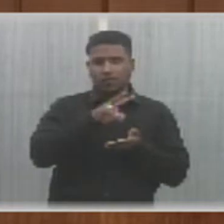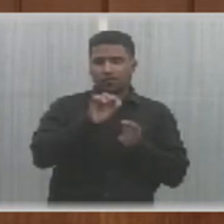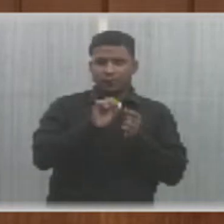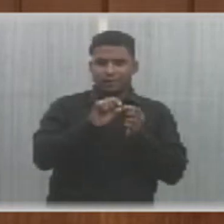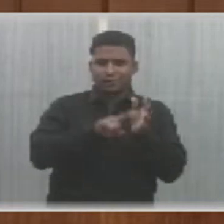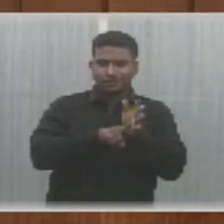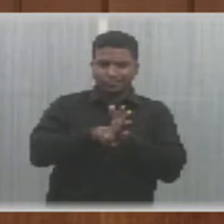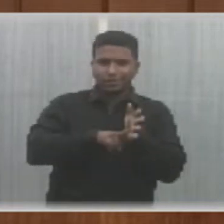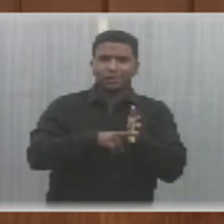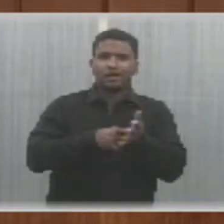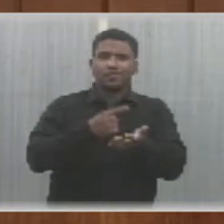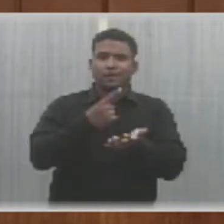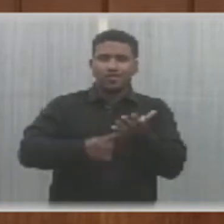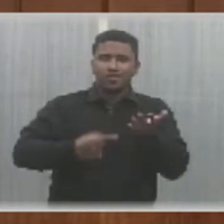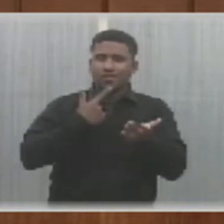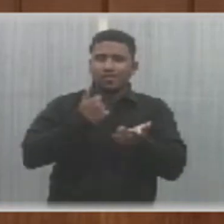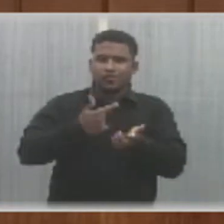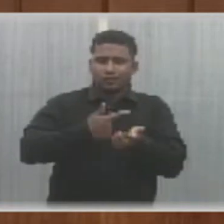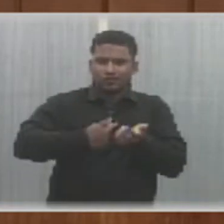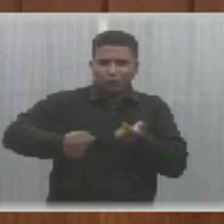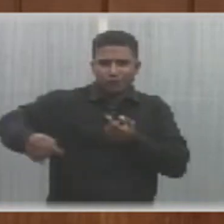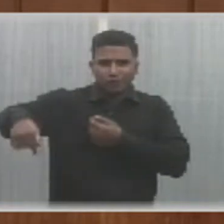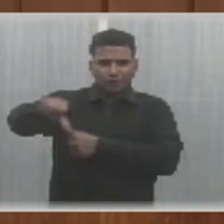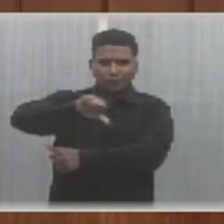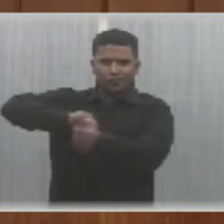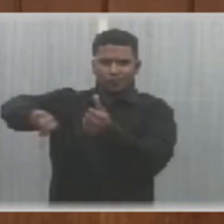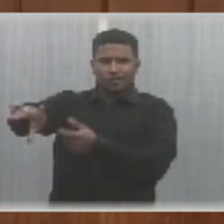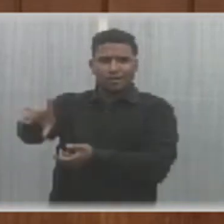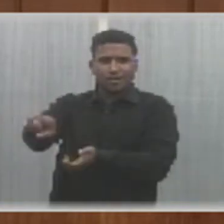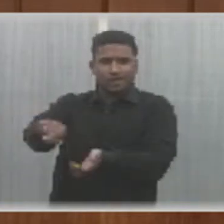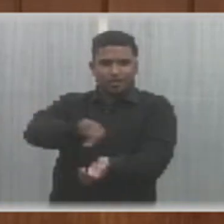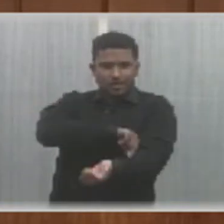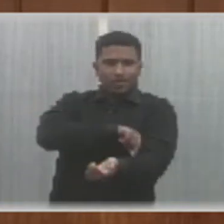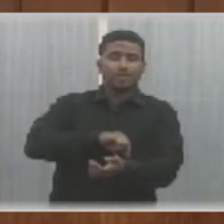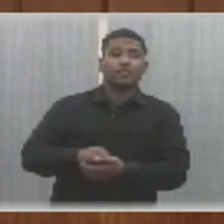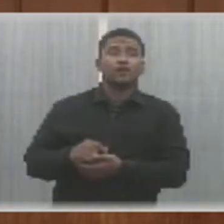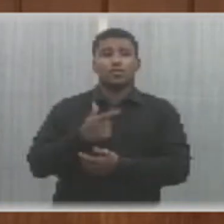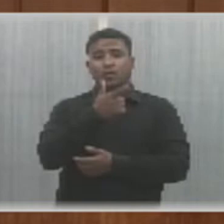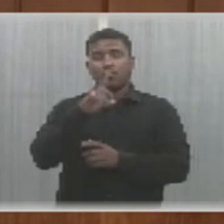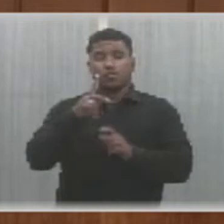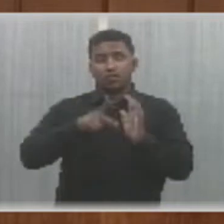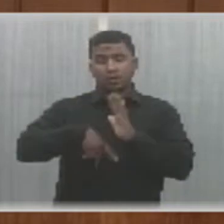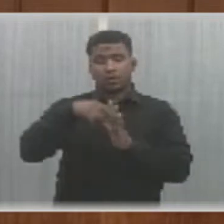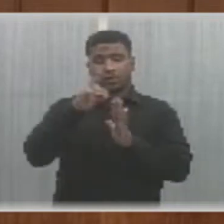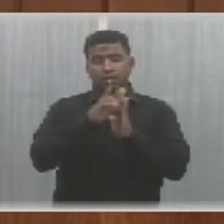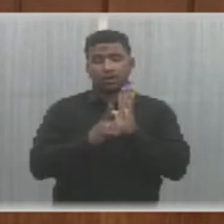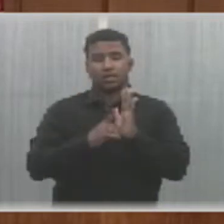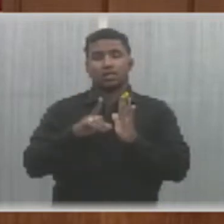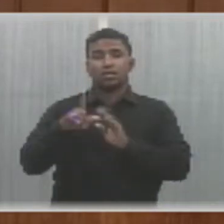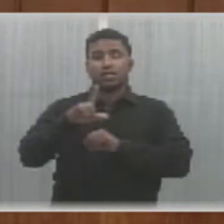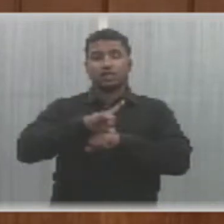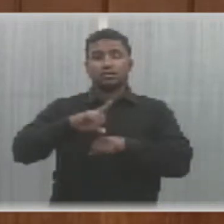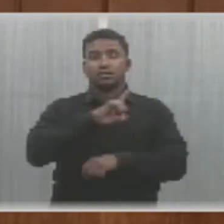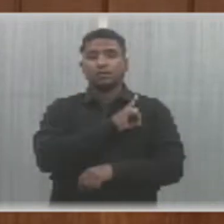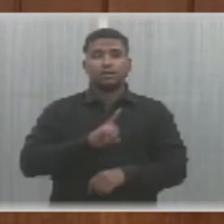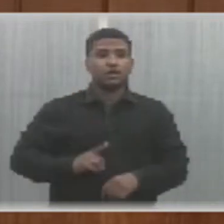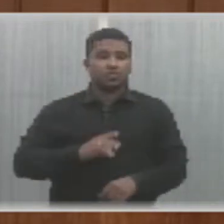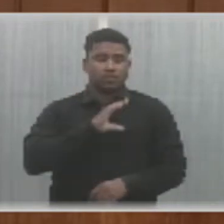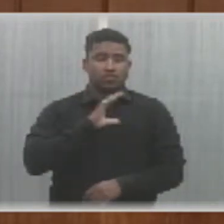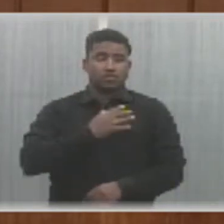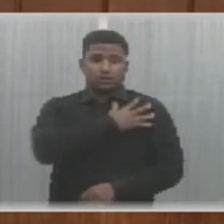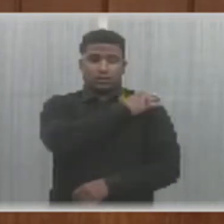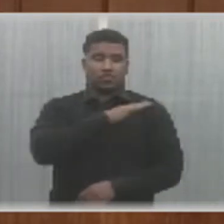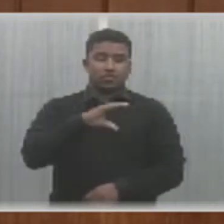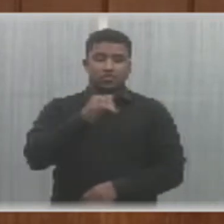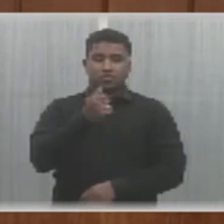quimioterapia e radioterapia. Um projeto de decreto legislativo, de autoria do senhor deputado Coronel Carlos Augusto, que dispõe sobre a